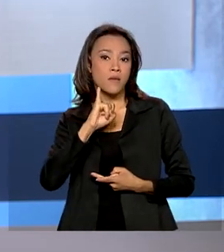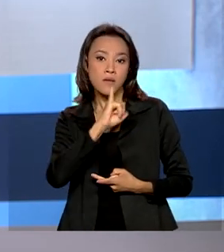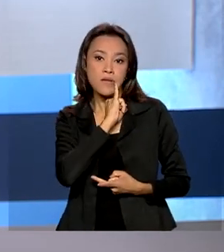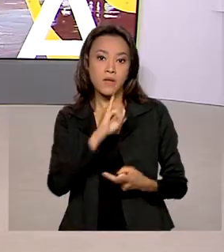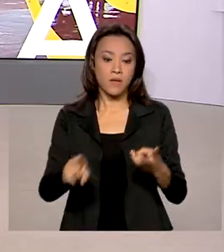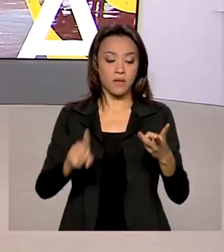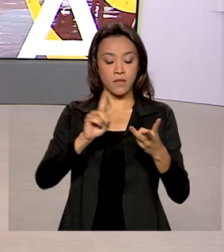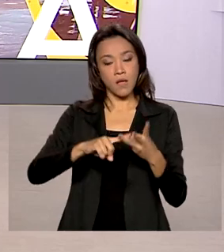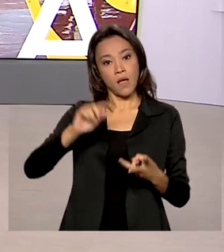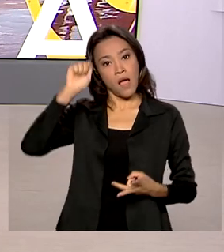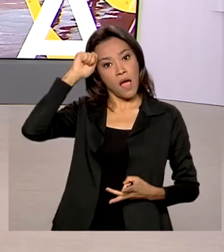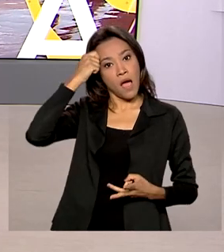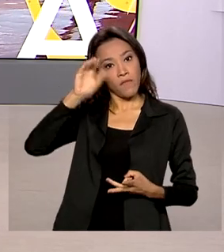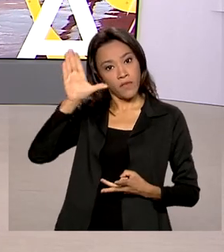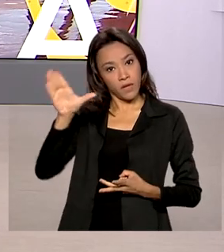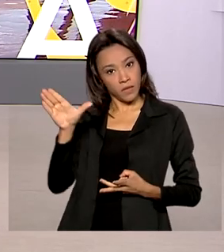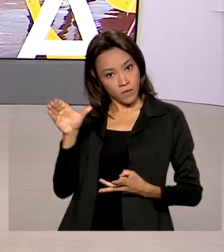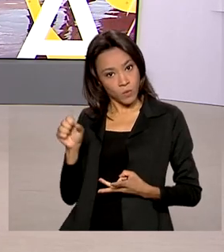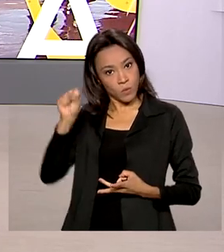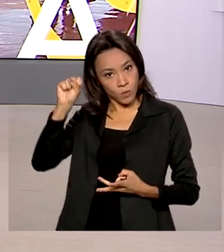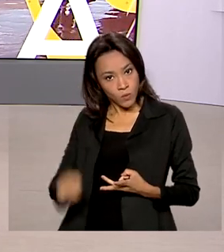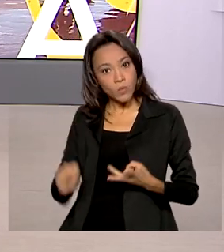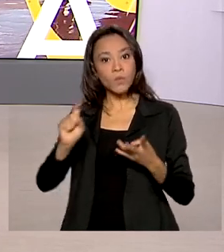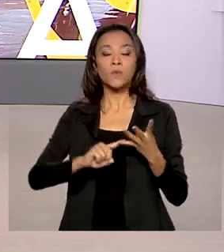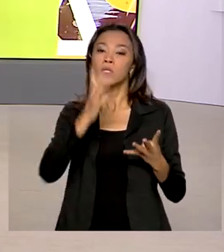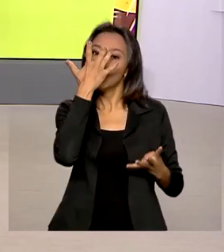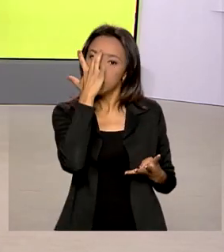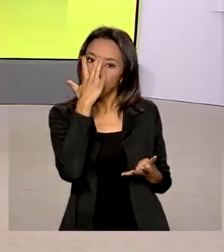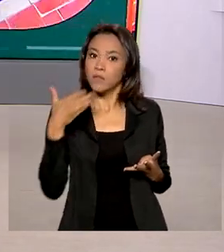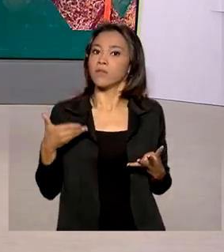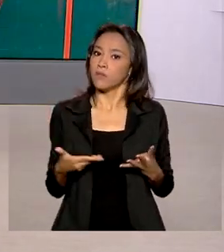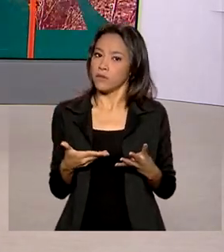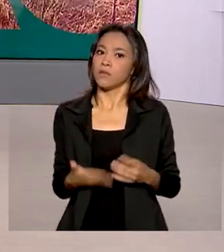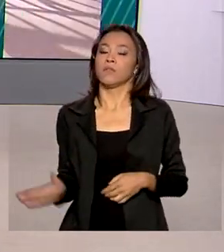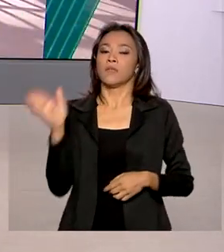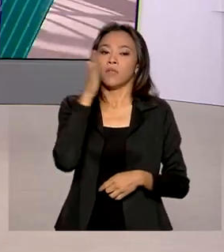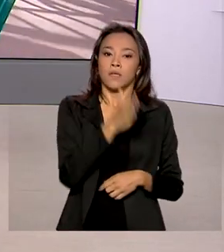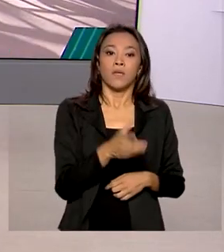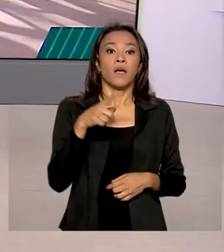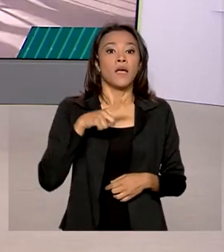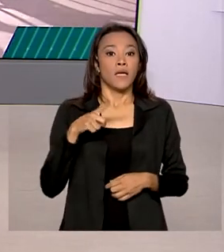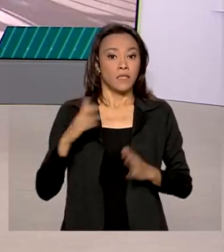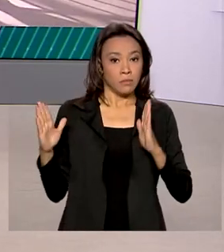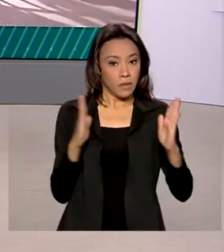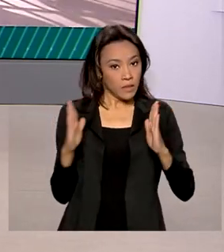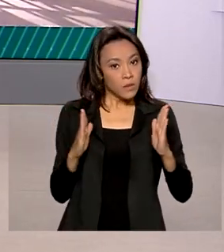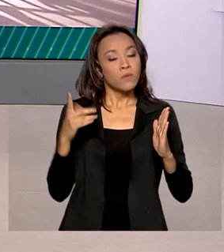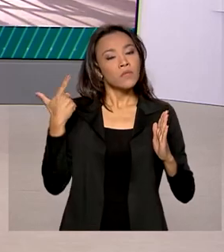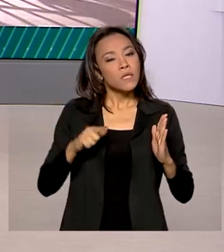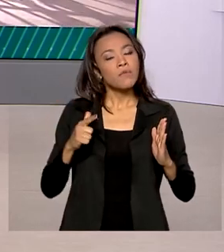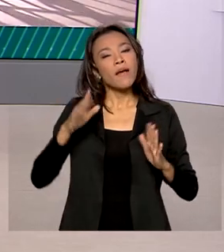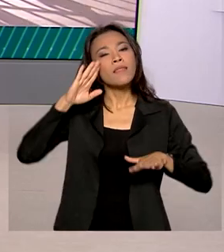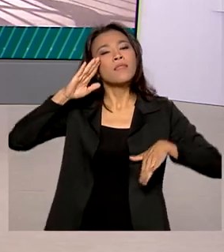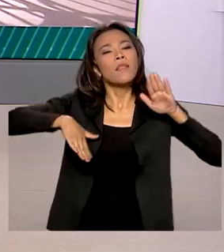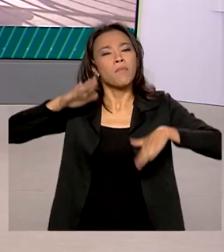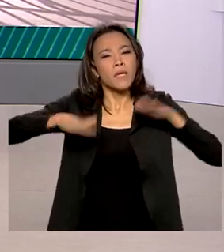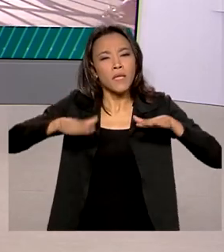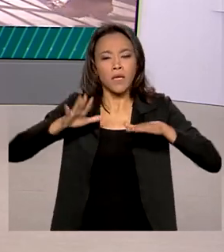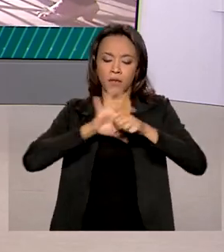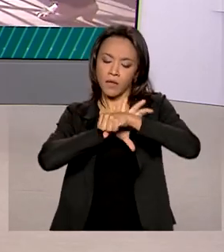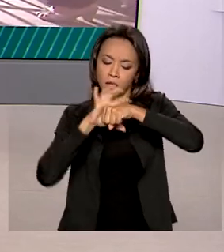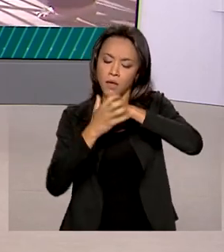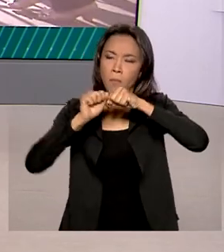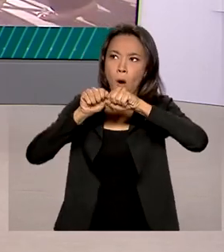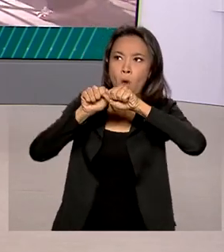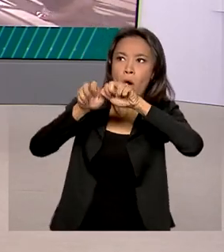Índia. As restrições excepcionais e temporárias de entrada no país são atualizadas de acordo com a evolução do